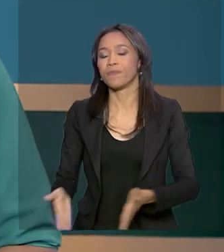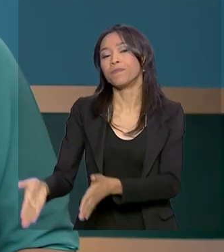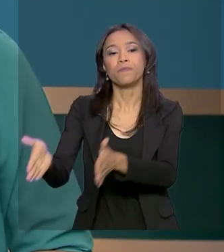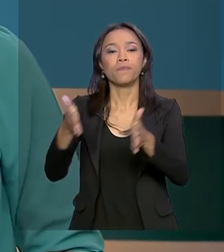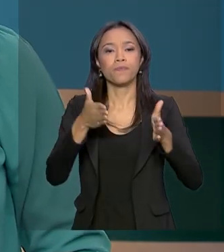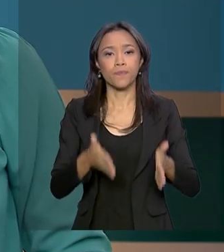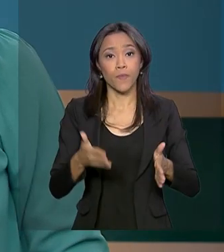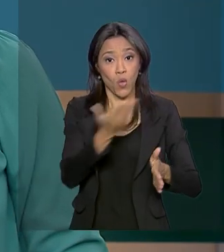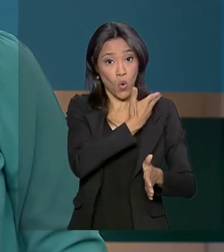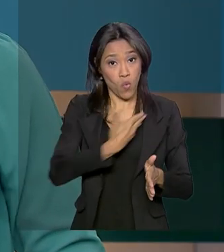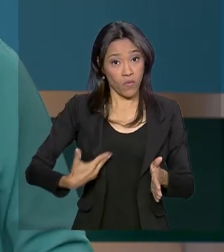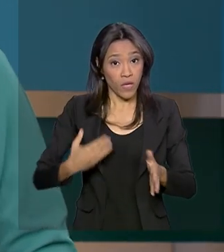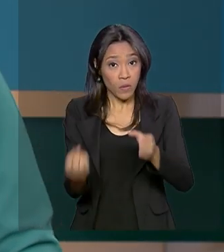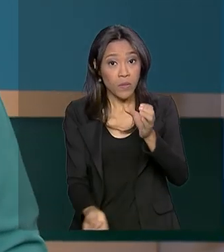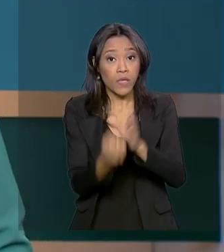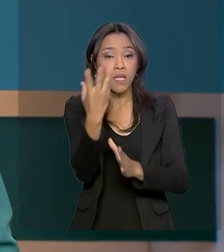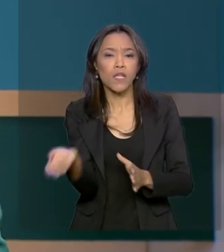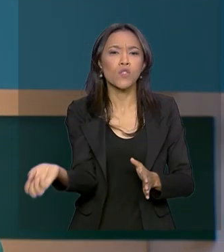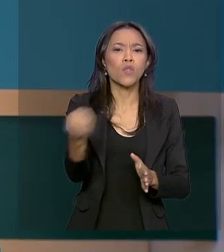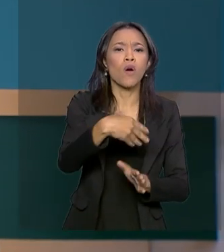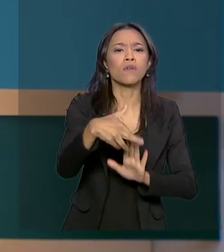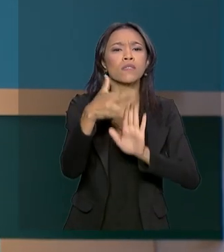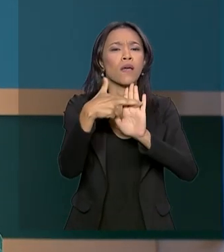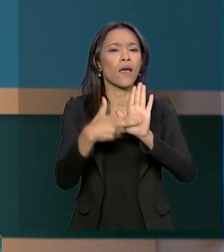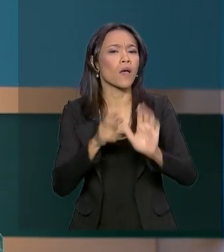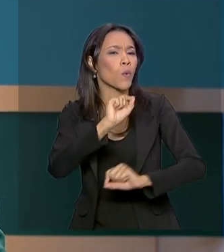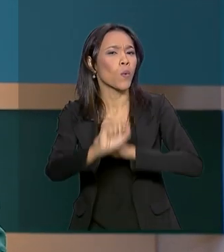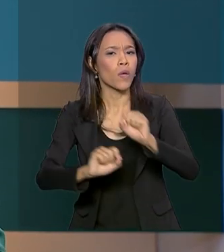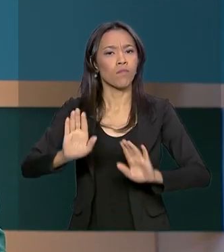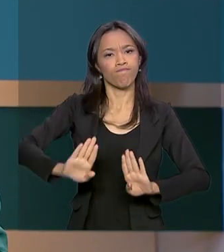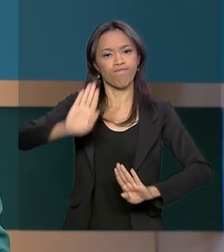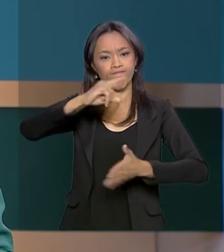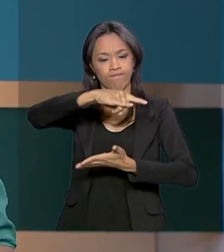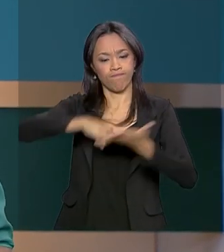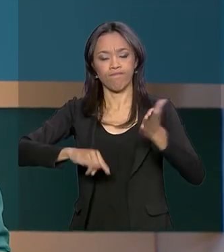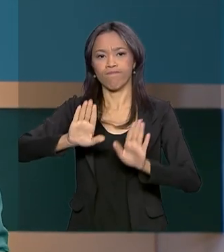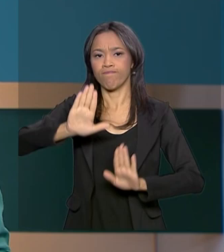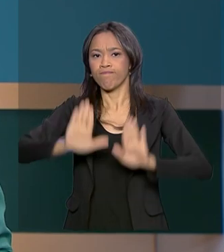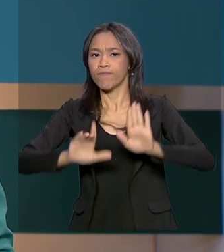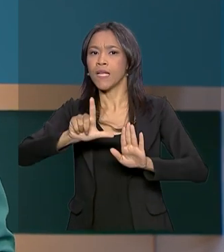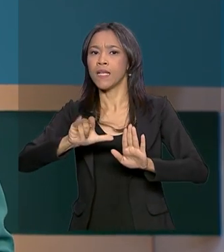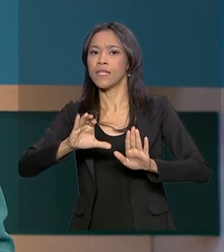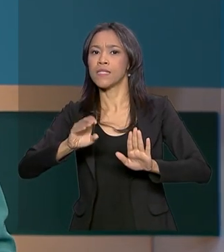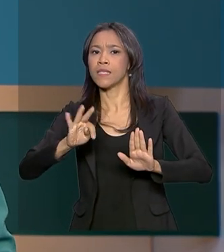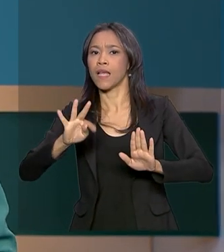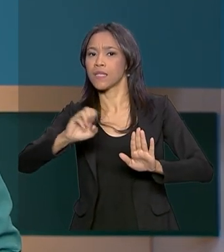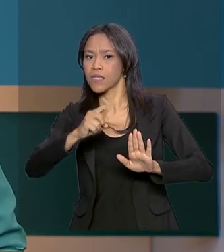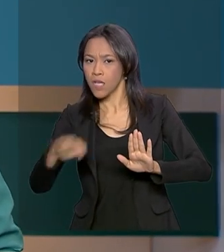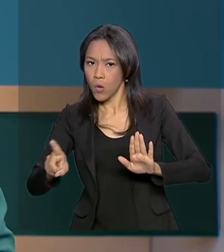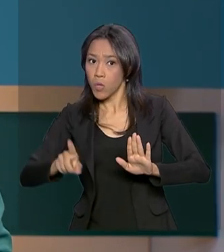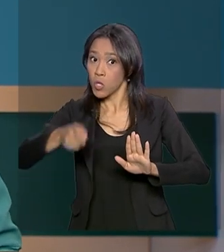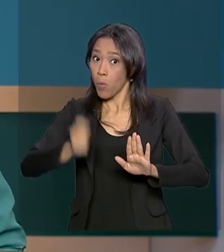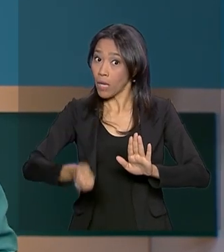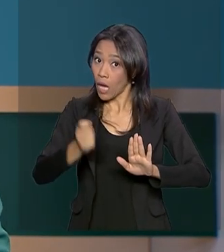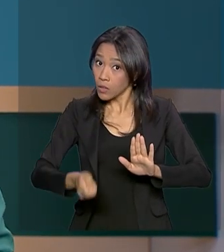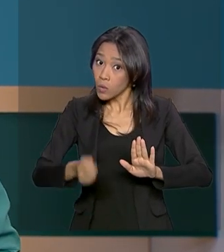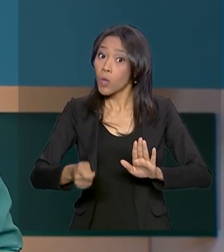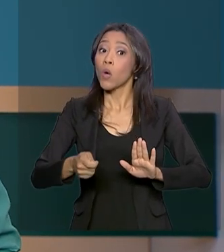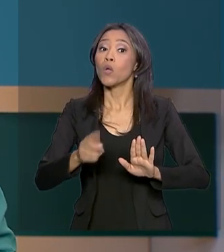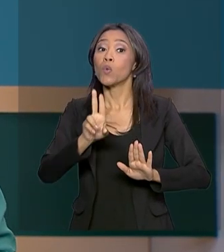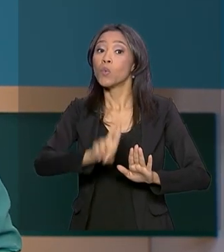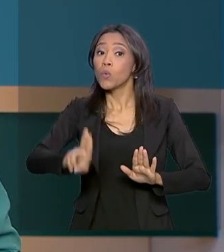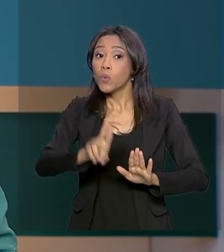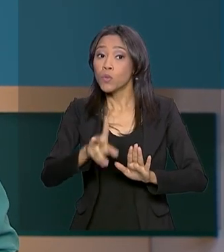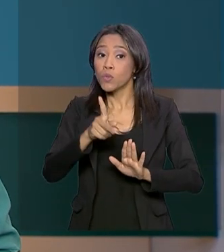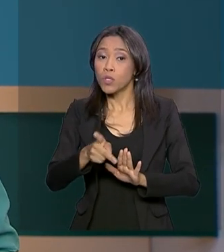Governo cria novas regras para as licitações e torna obrigatório o uso de pregões eletrônicos